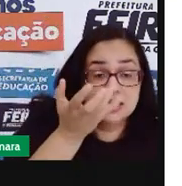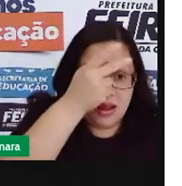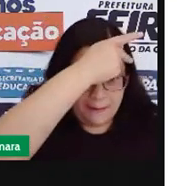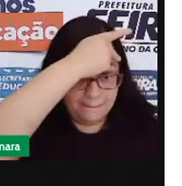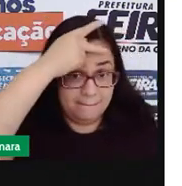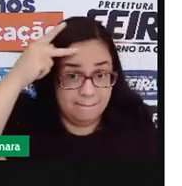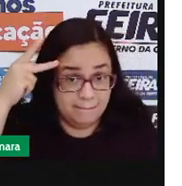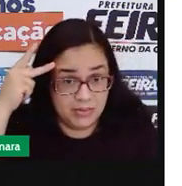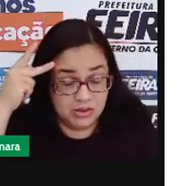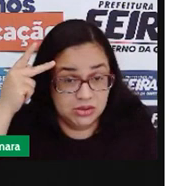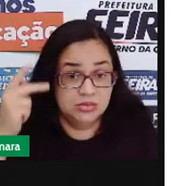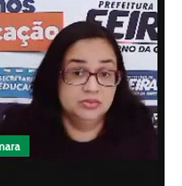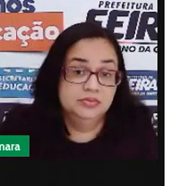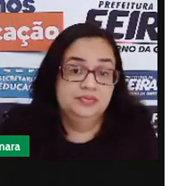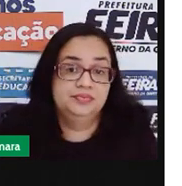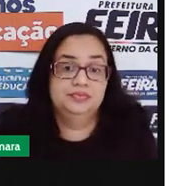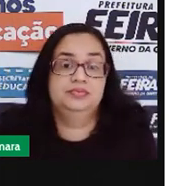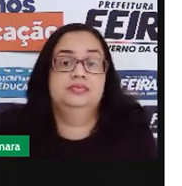pessoas?